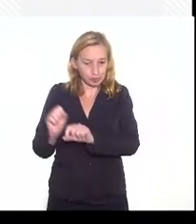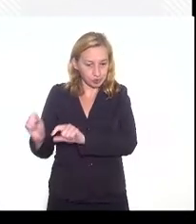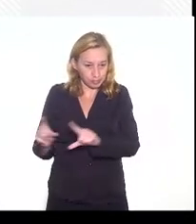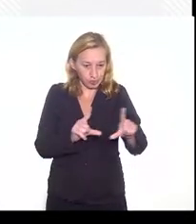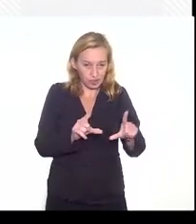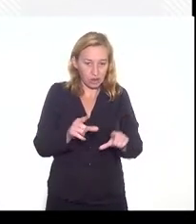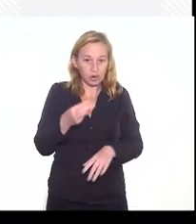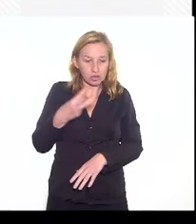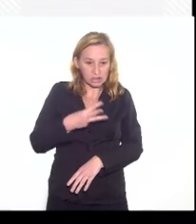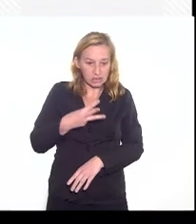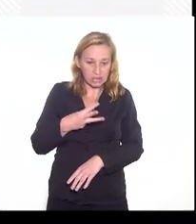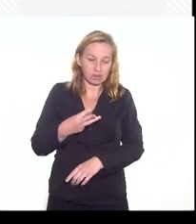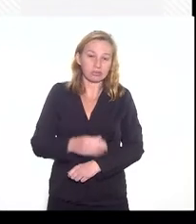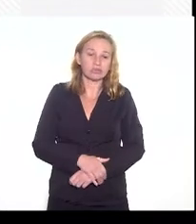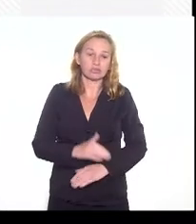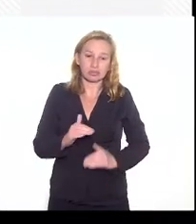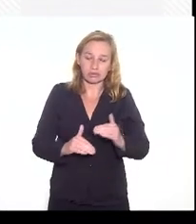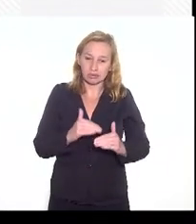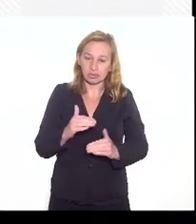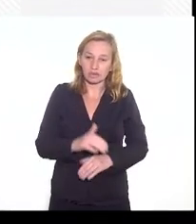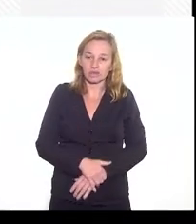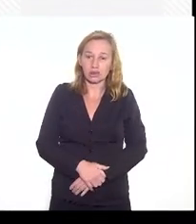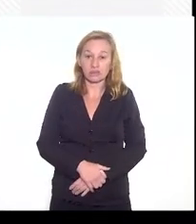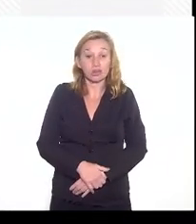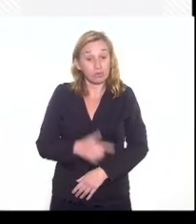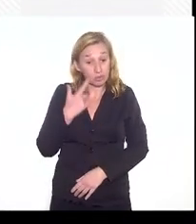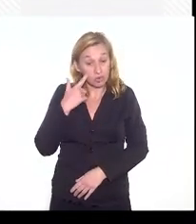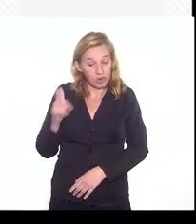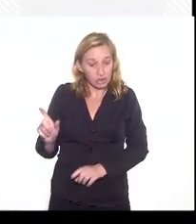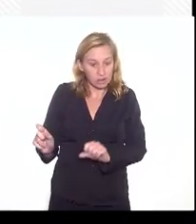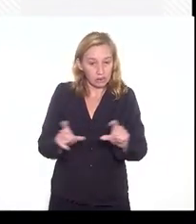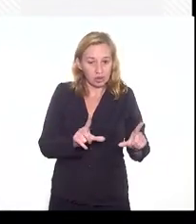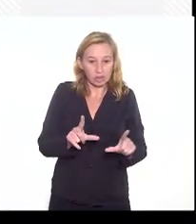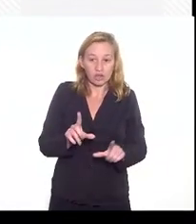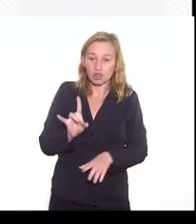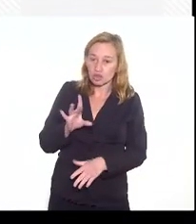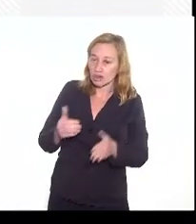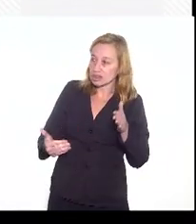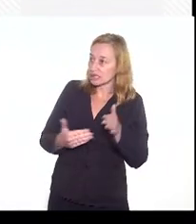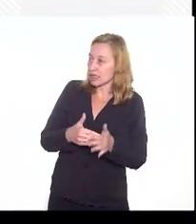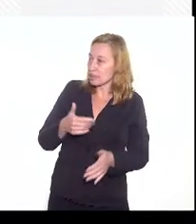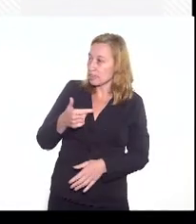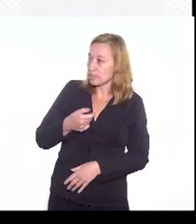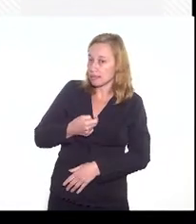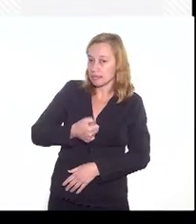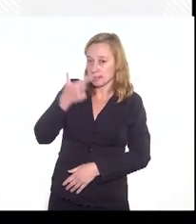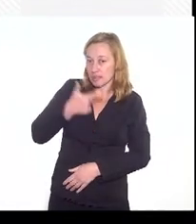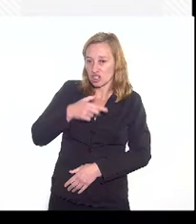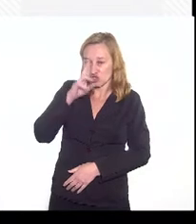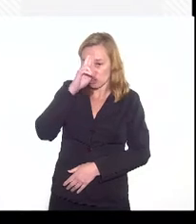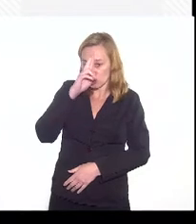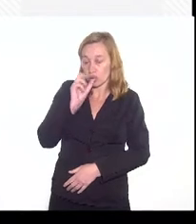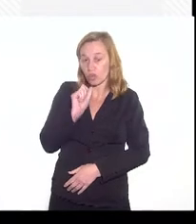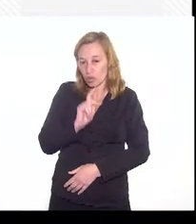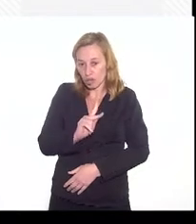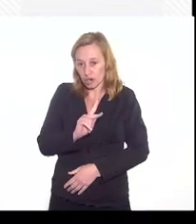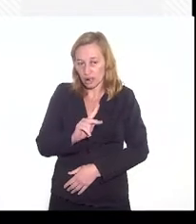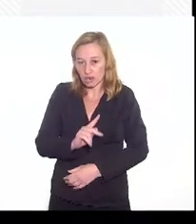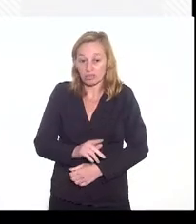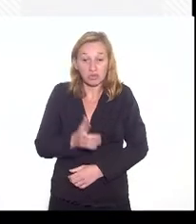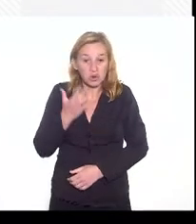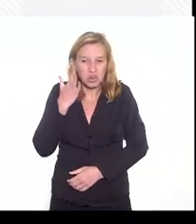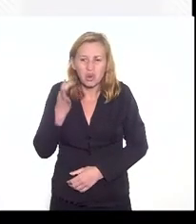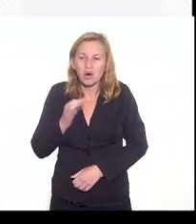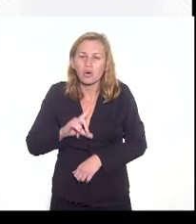terceiro para a gente avançar, mas essa é uma discussão... Eu só tenho até meio dia. Vamos lá, eu não sei nem o é,